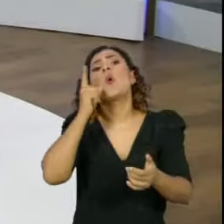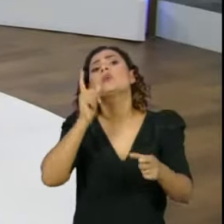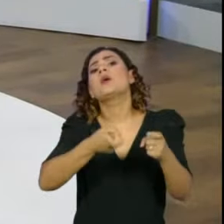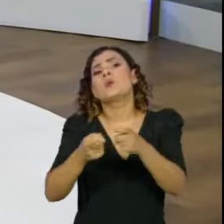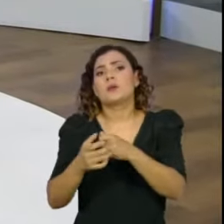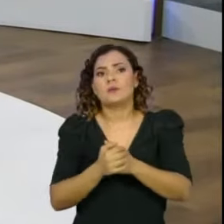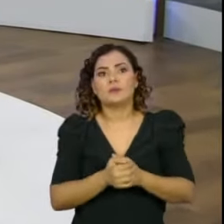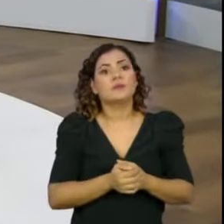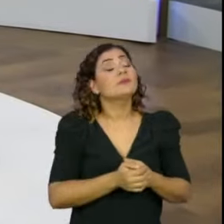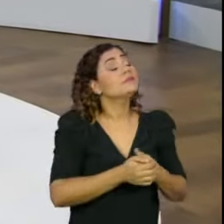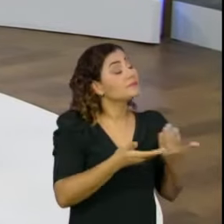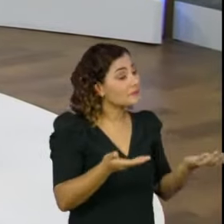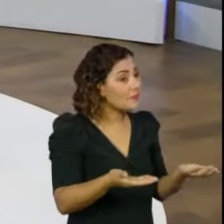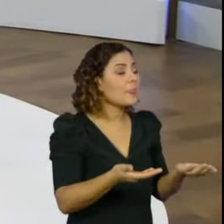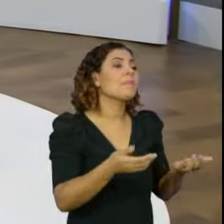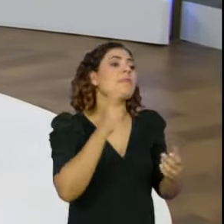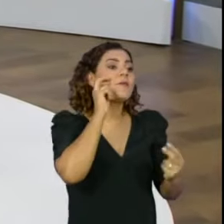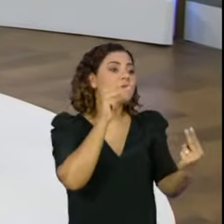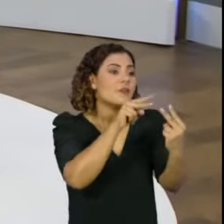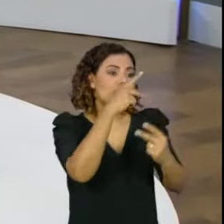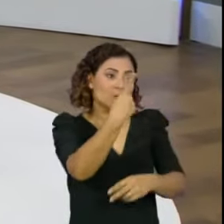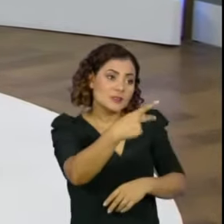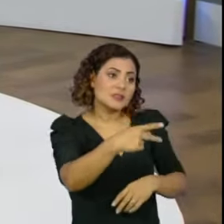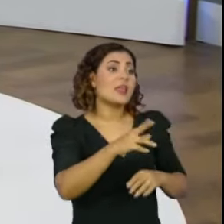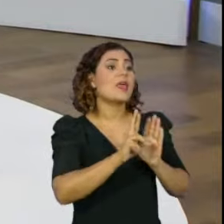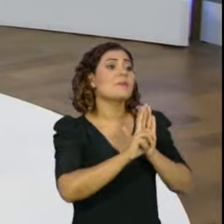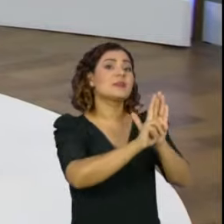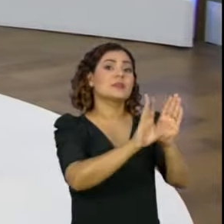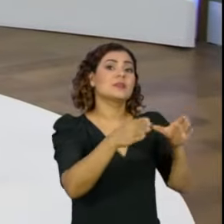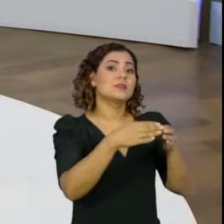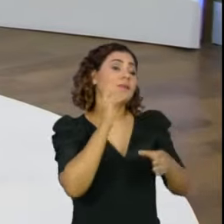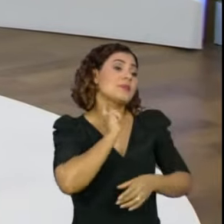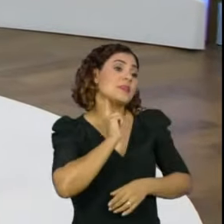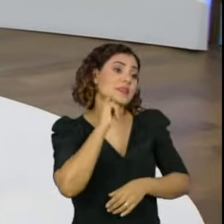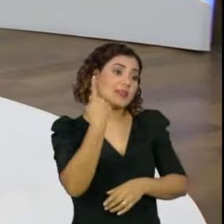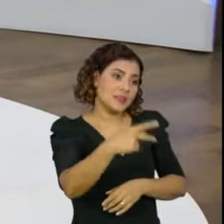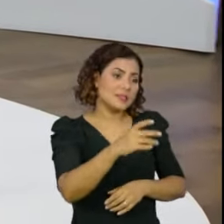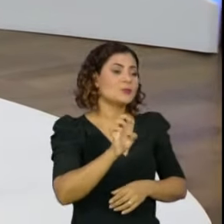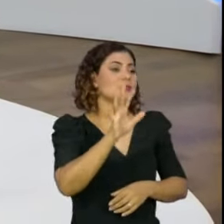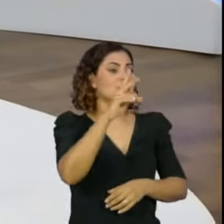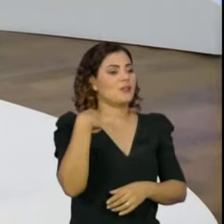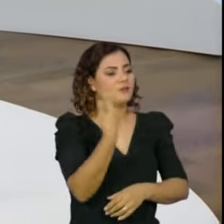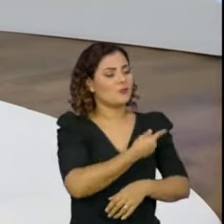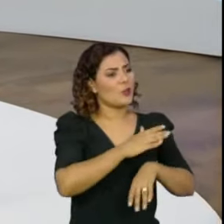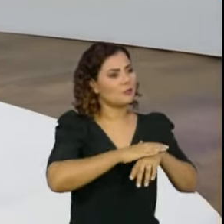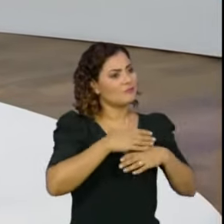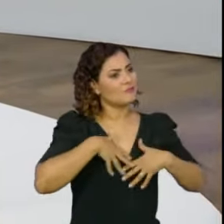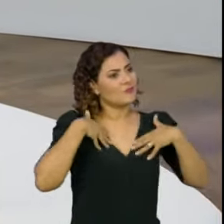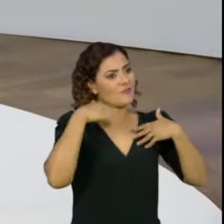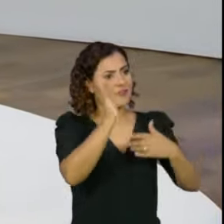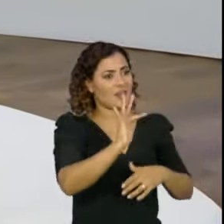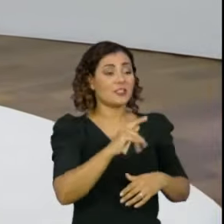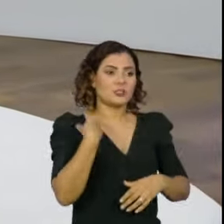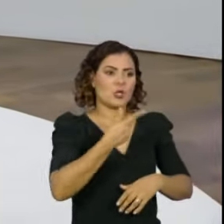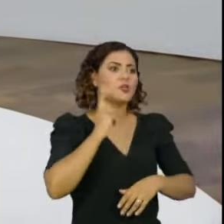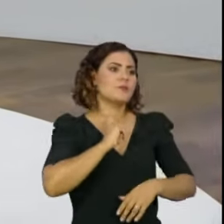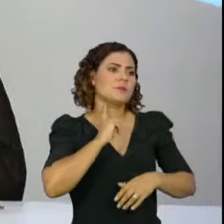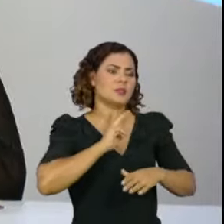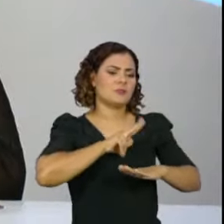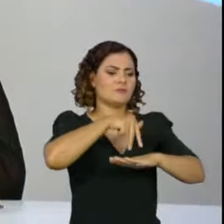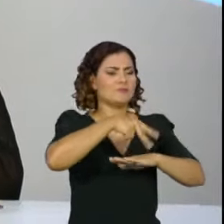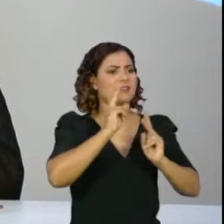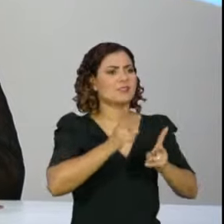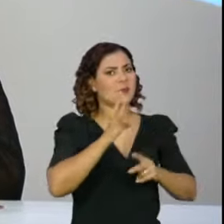Edilene, eu quero dizer da minha alegria de vê-la aqui nessa bancada, representando Minas Gerais, o nosso estado. Nós, mineiros, somos muitos bairristas nesse ponto